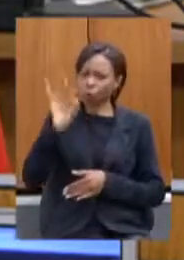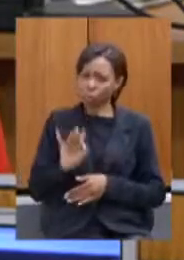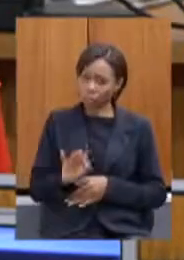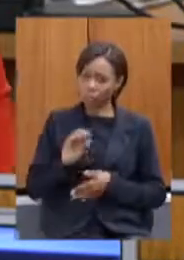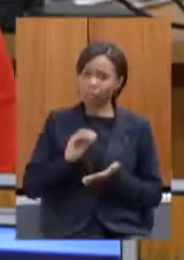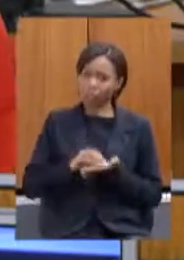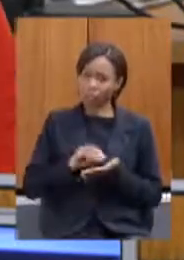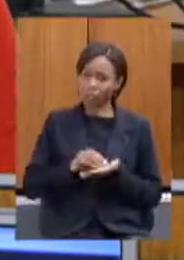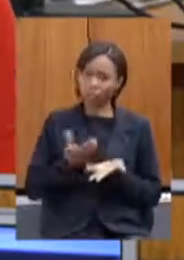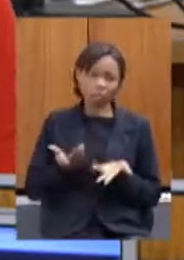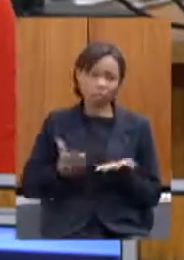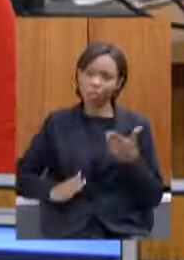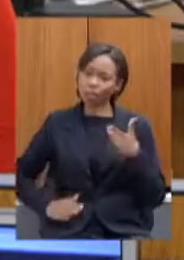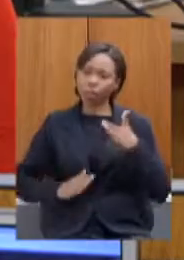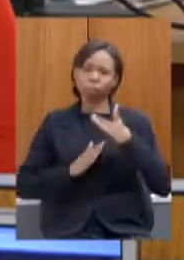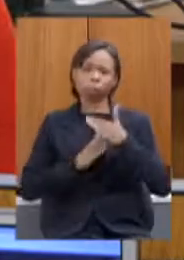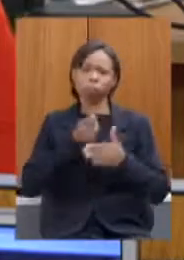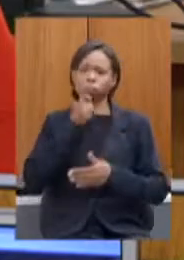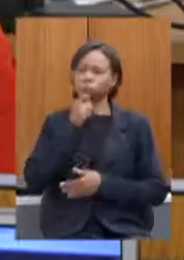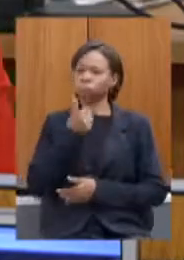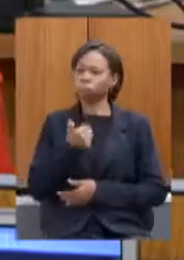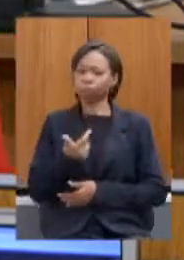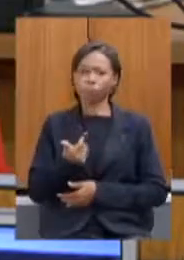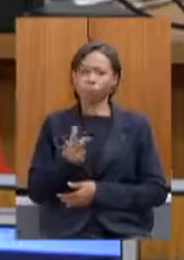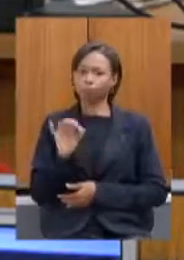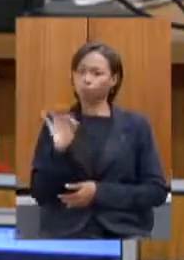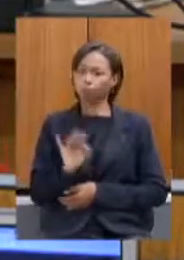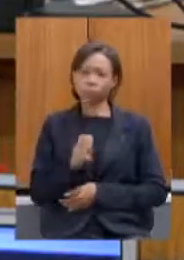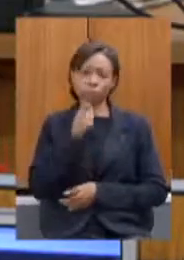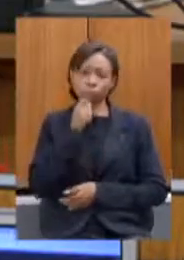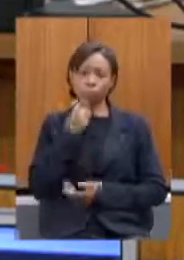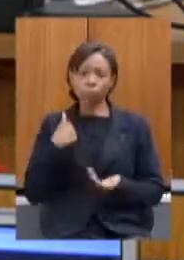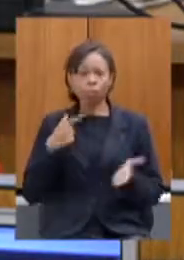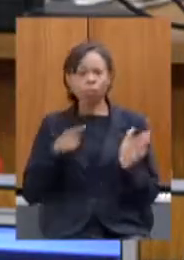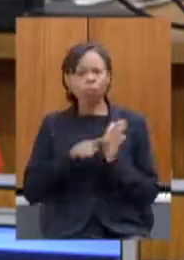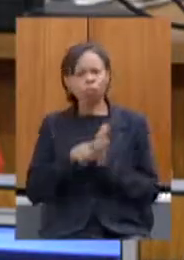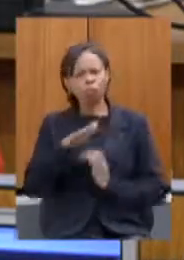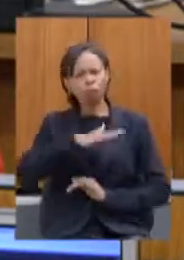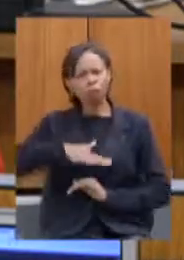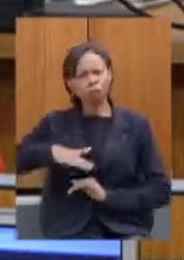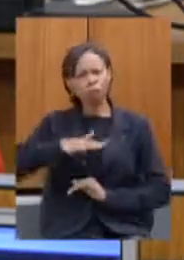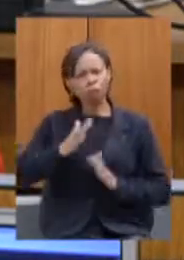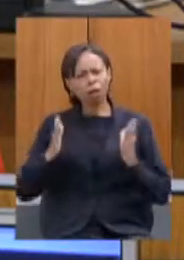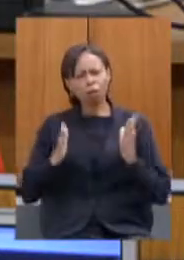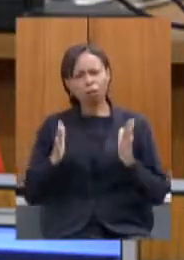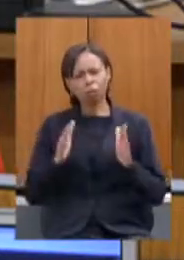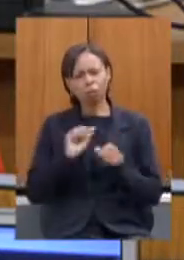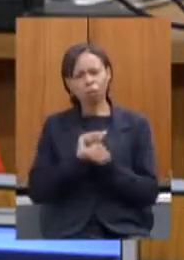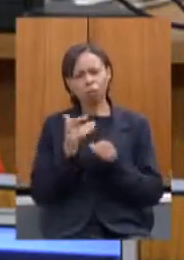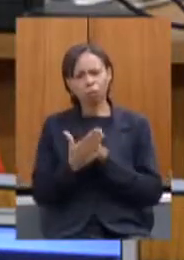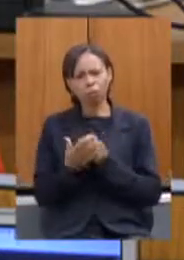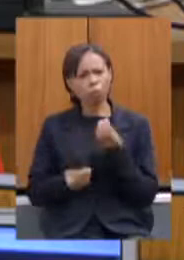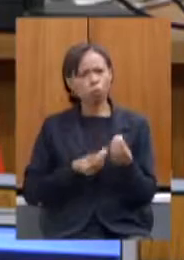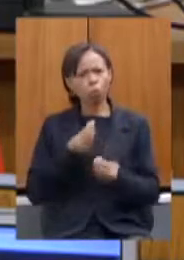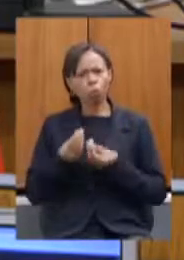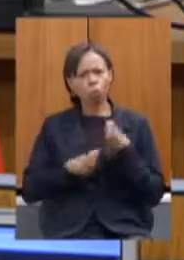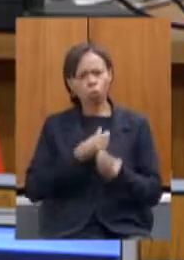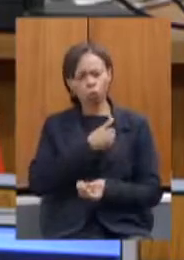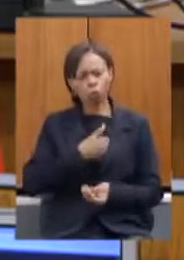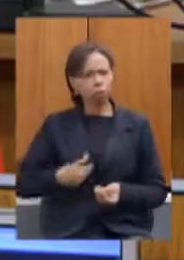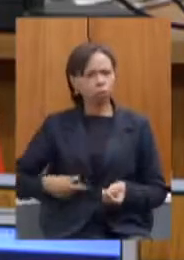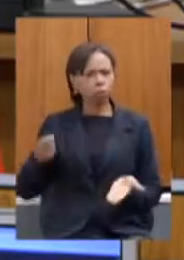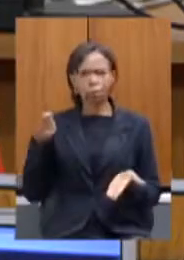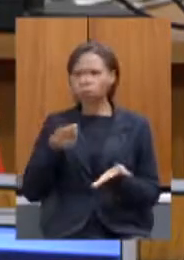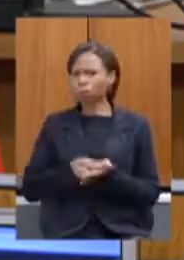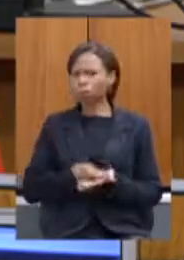atinge os 12% pergunto no ano de pandemia como é possível o Estado não conseguir executar